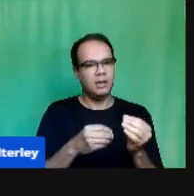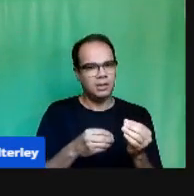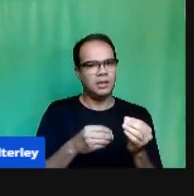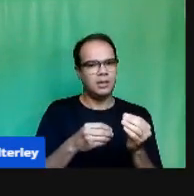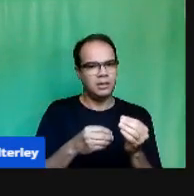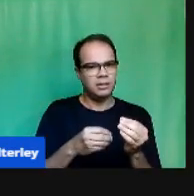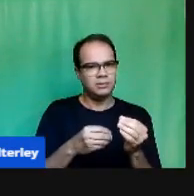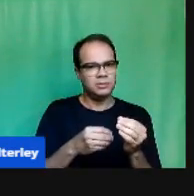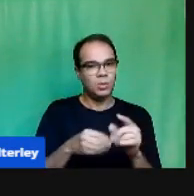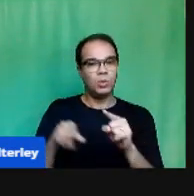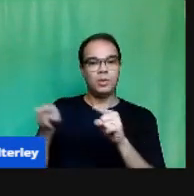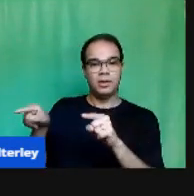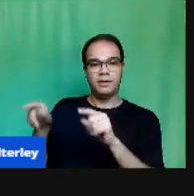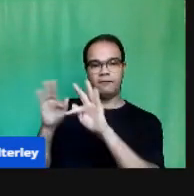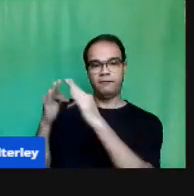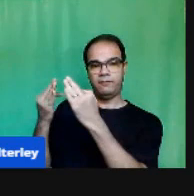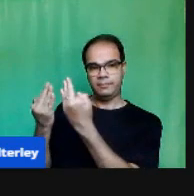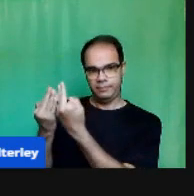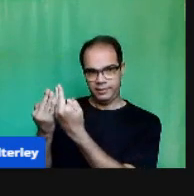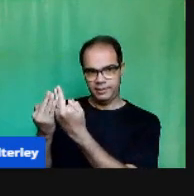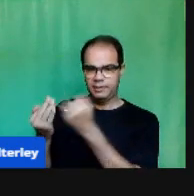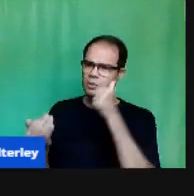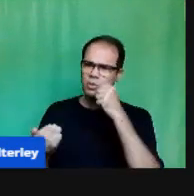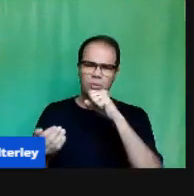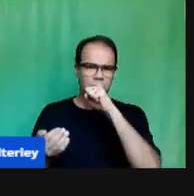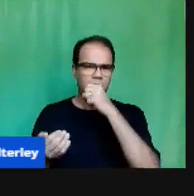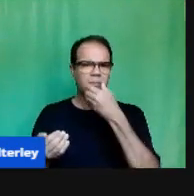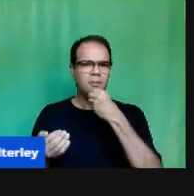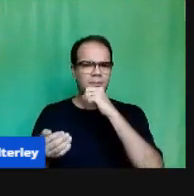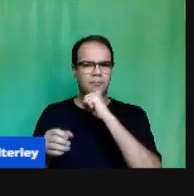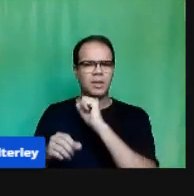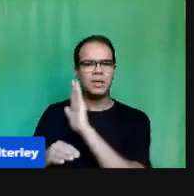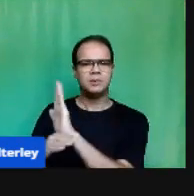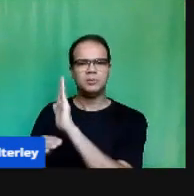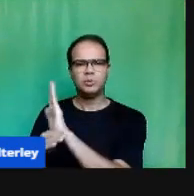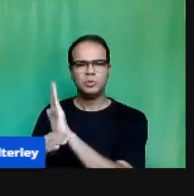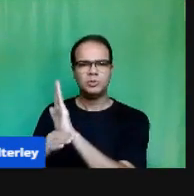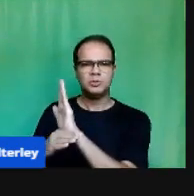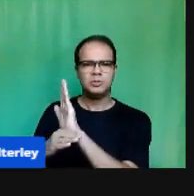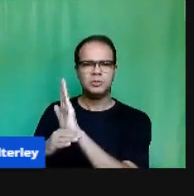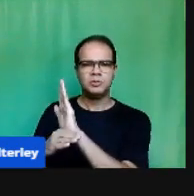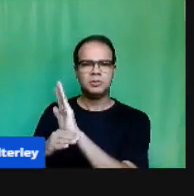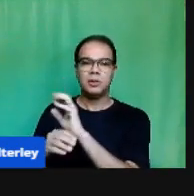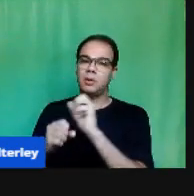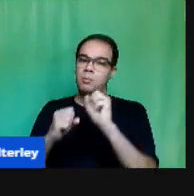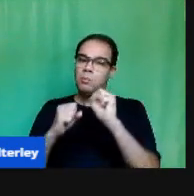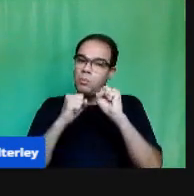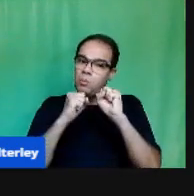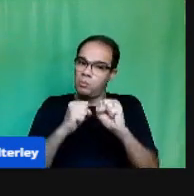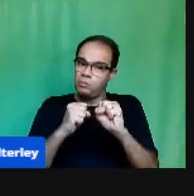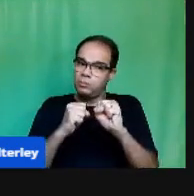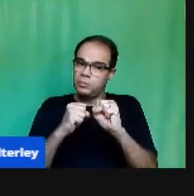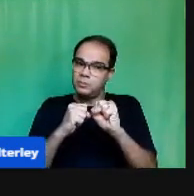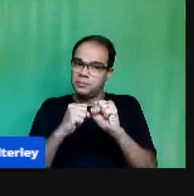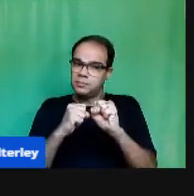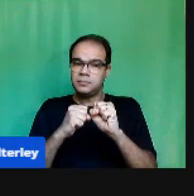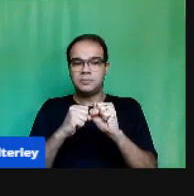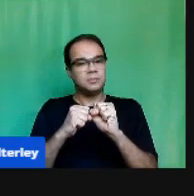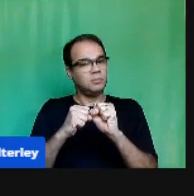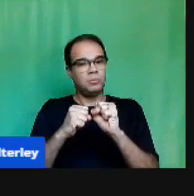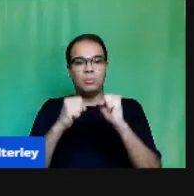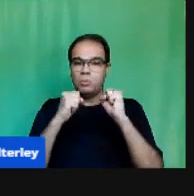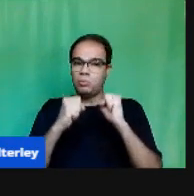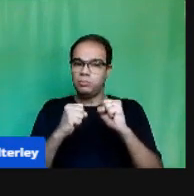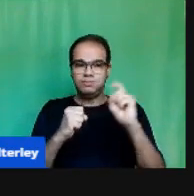ao apoio Das famílias Que lhes pode ou não Proporcionar apoio No processo De aprendizagem